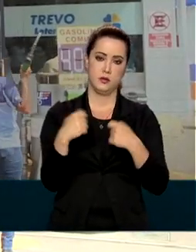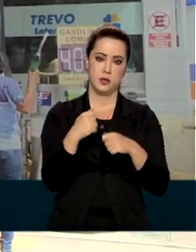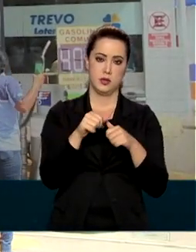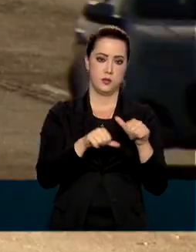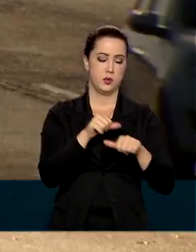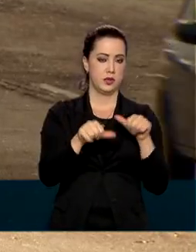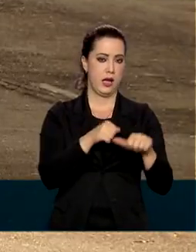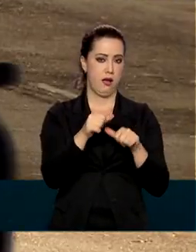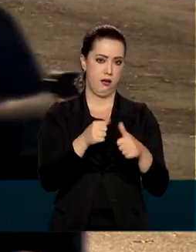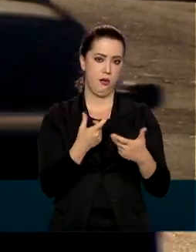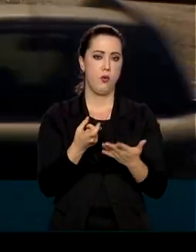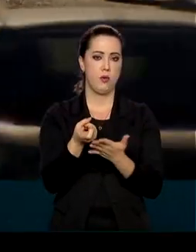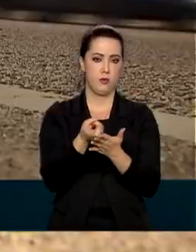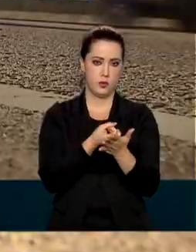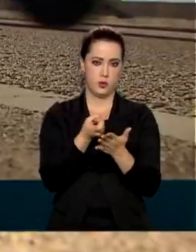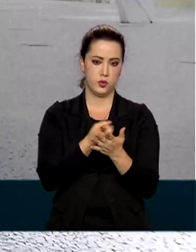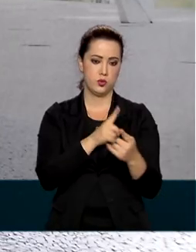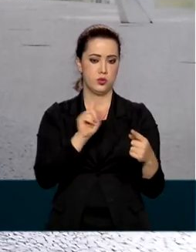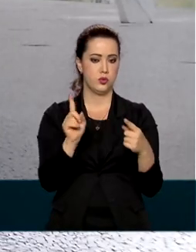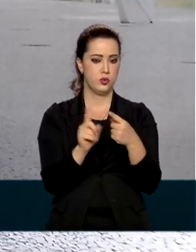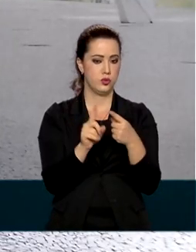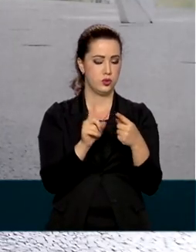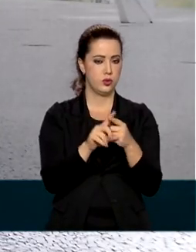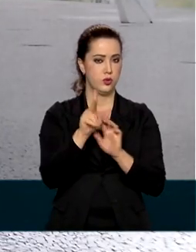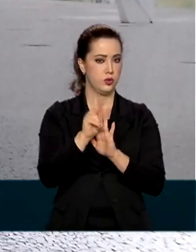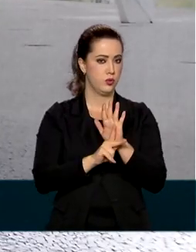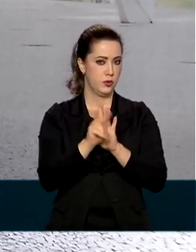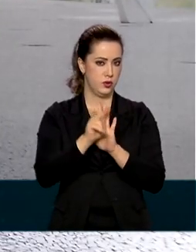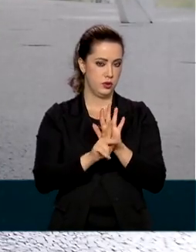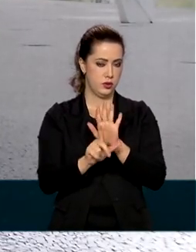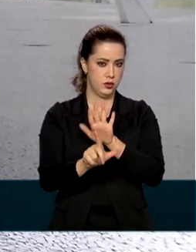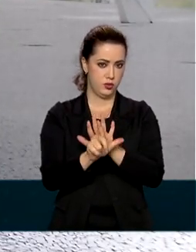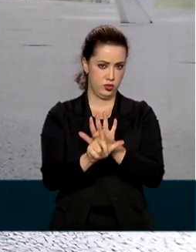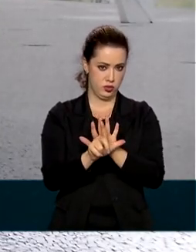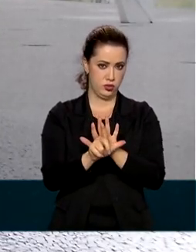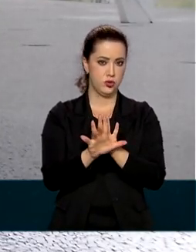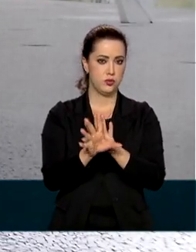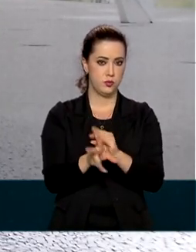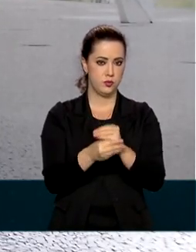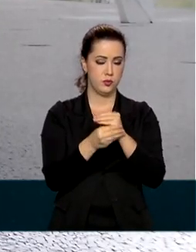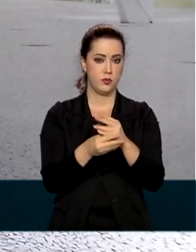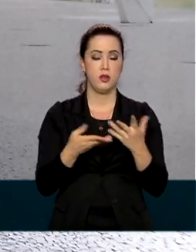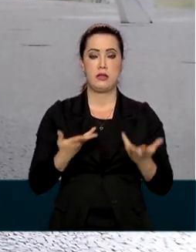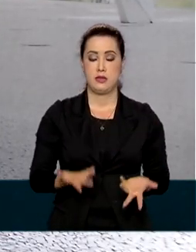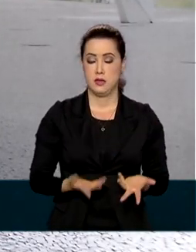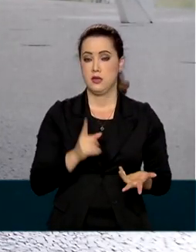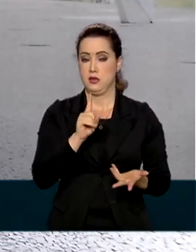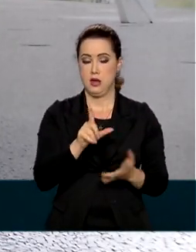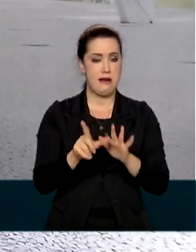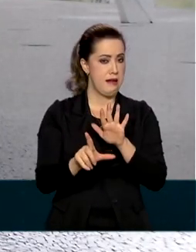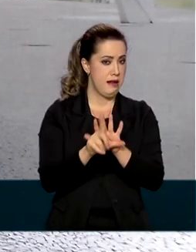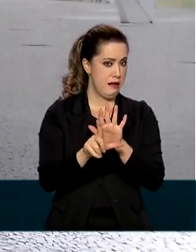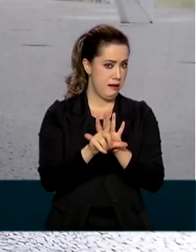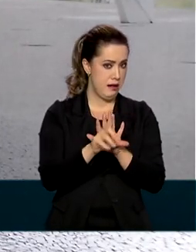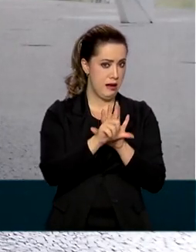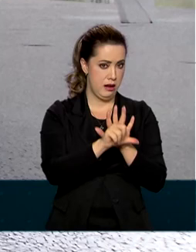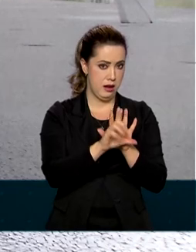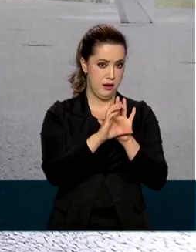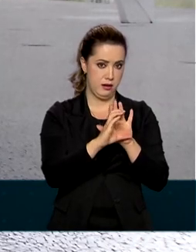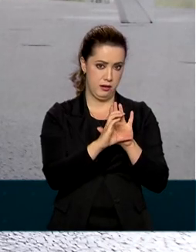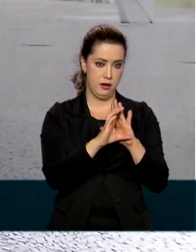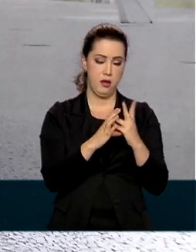cobrança conforme as diretrizes contidas no projeto através de leis complementares. E essas leis complementares, por sua vez,